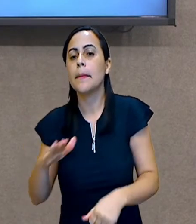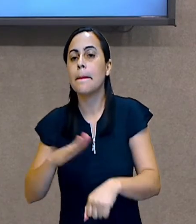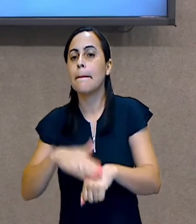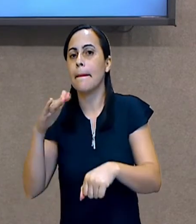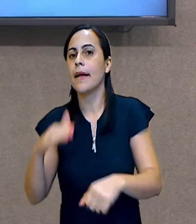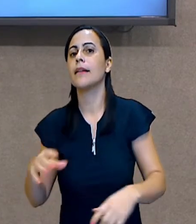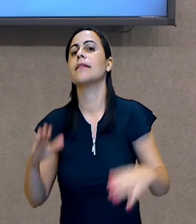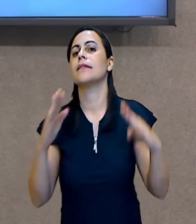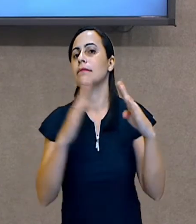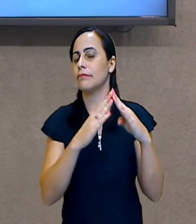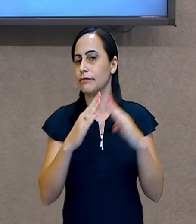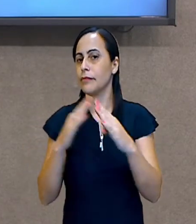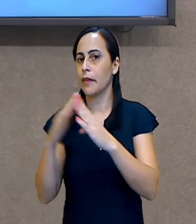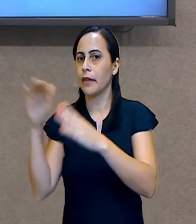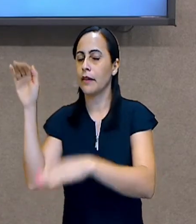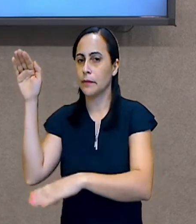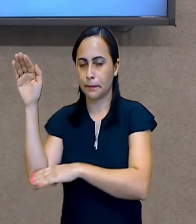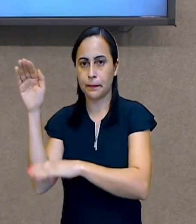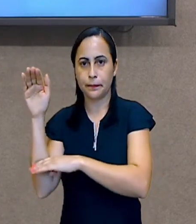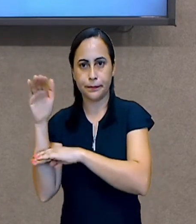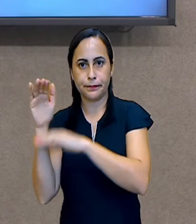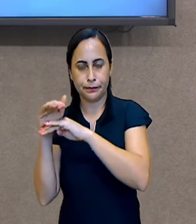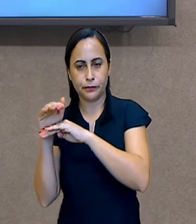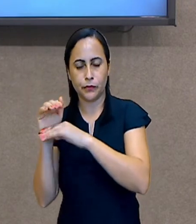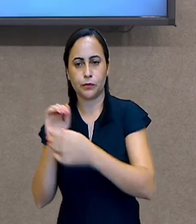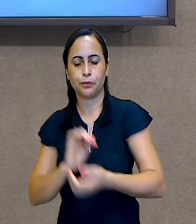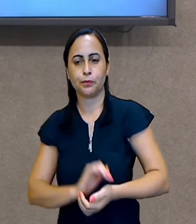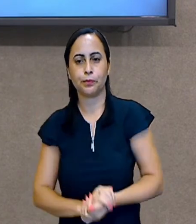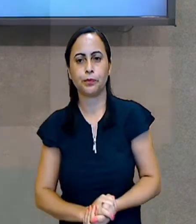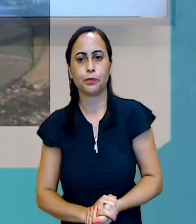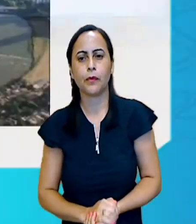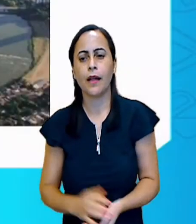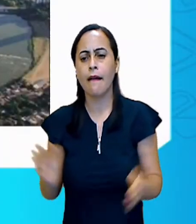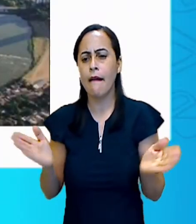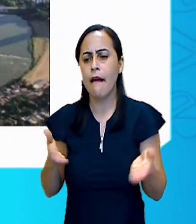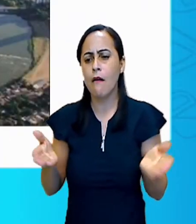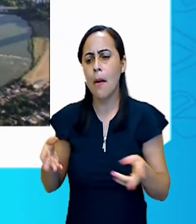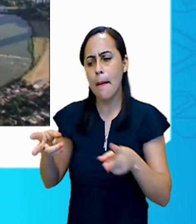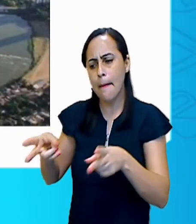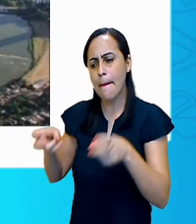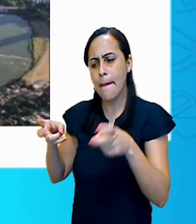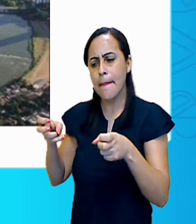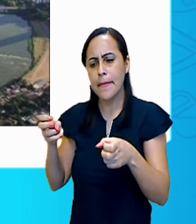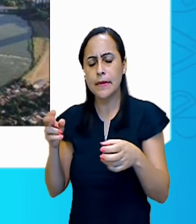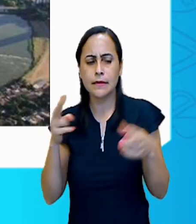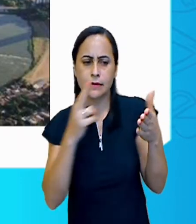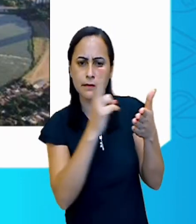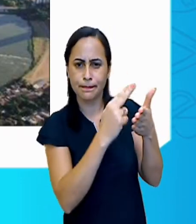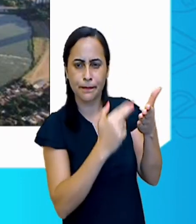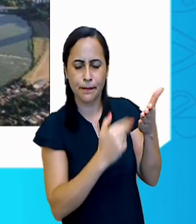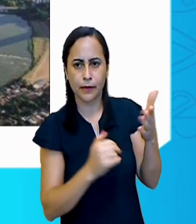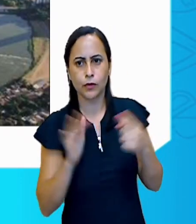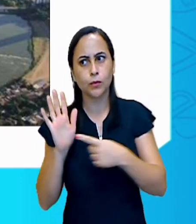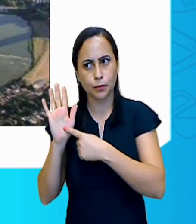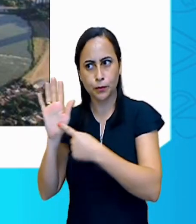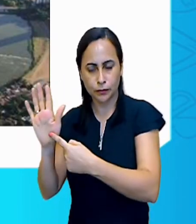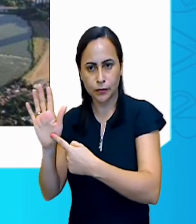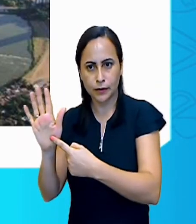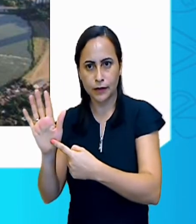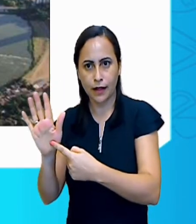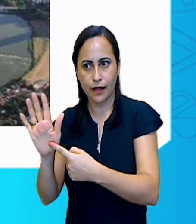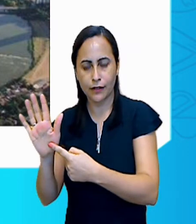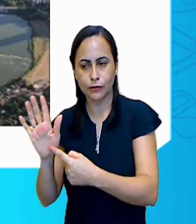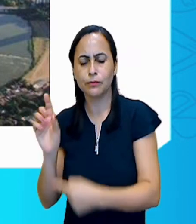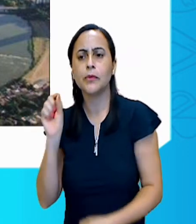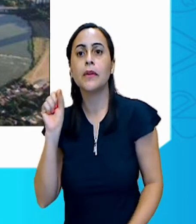Crianças, agora observem essa imagem. Nossa! Essa é a